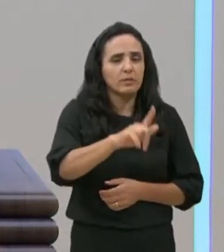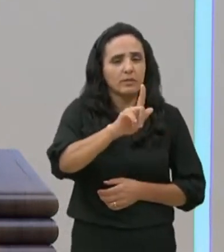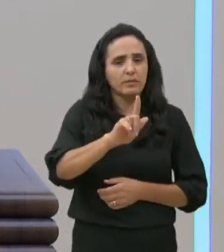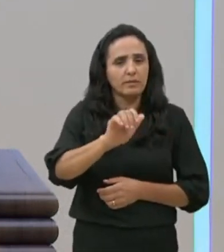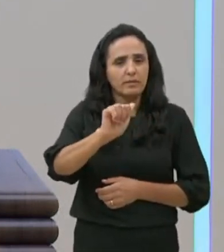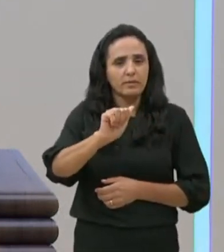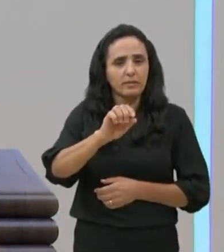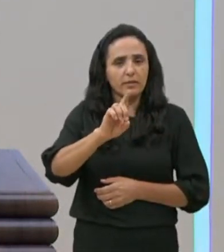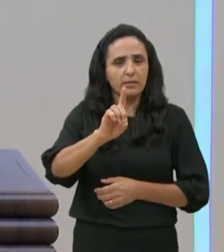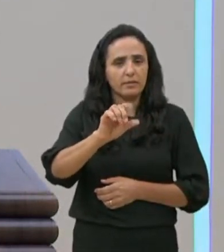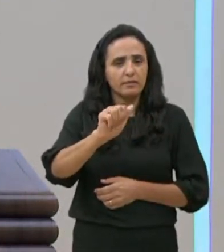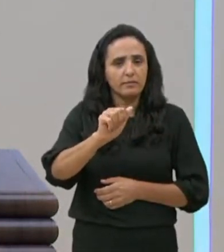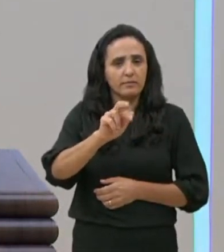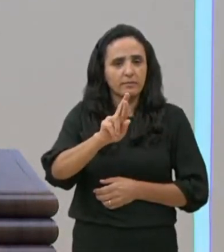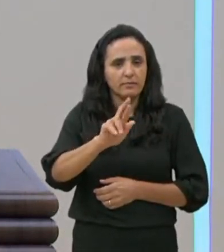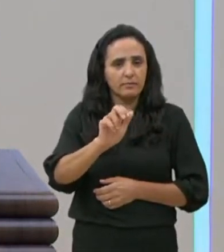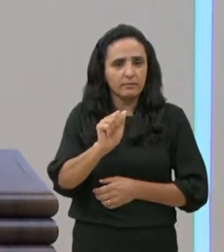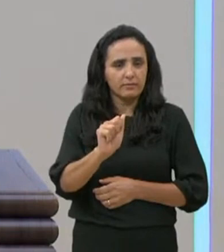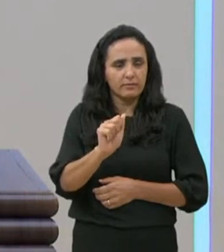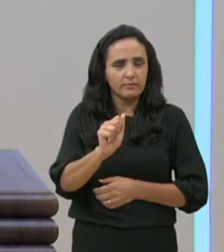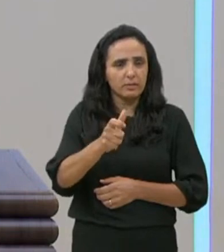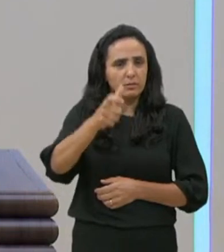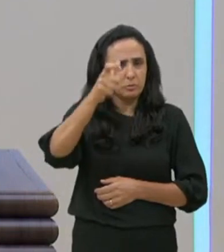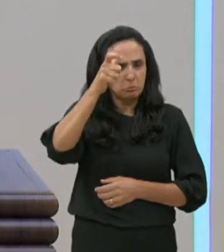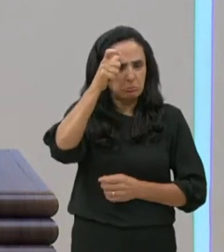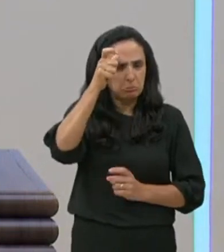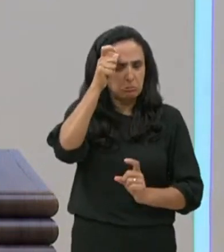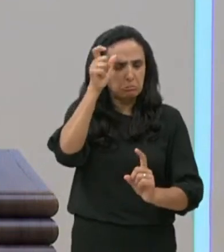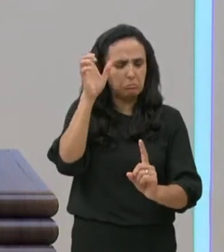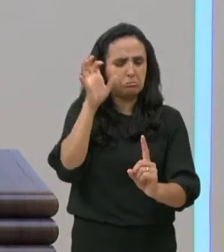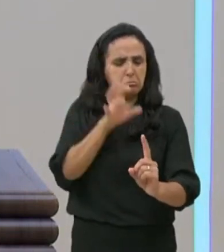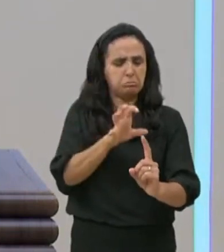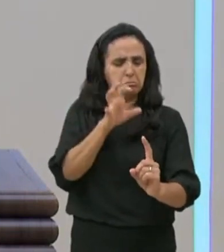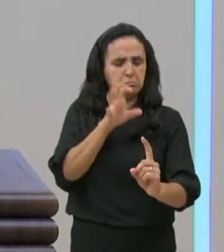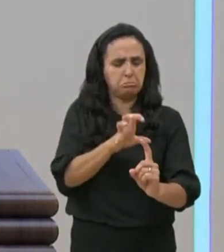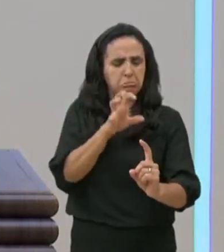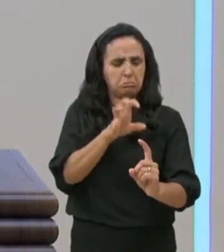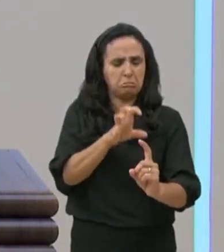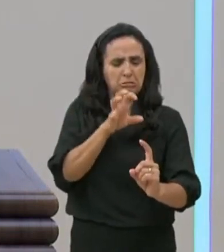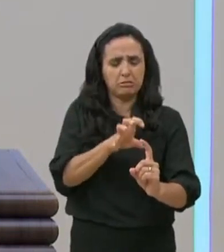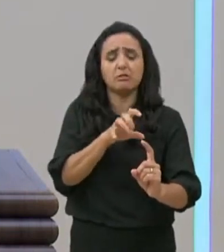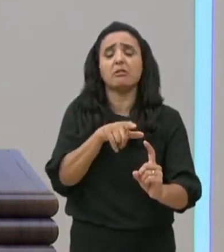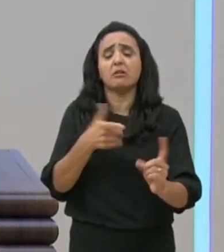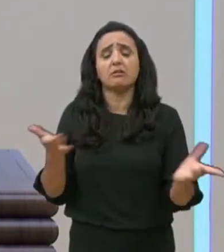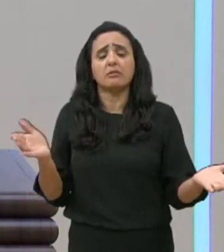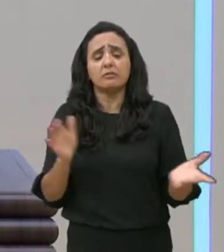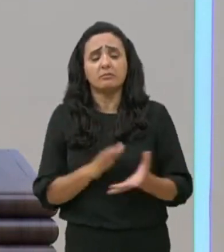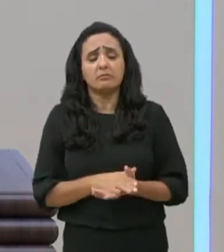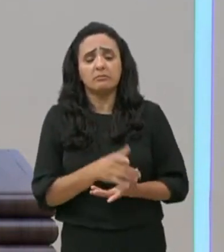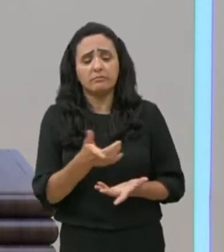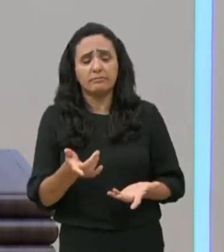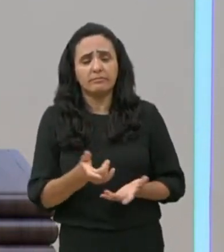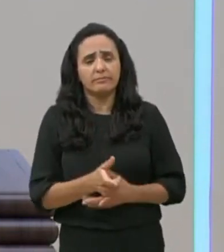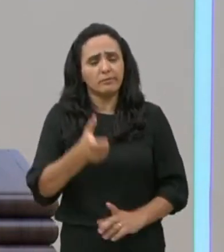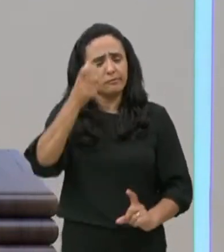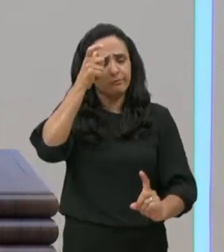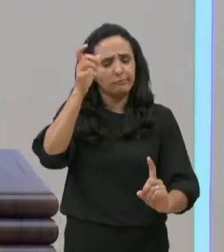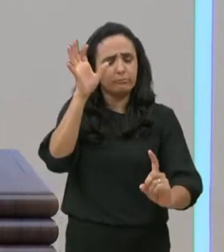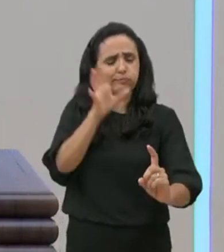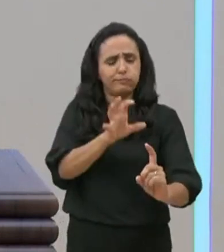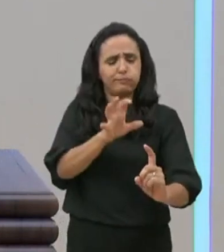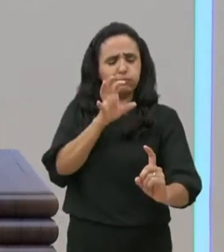E ele disse, aquele demônio disse, somos muito, legião é o nosso nome. Era um homem que era